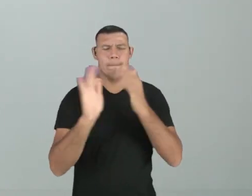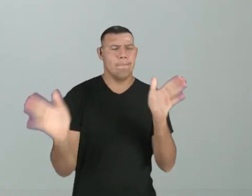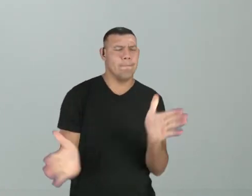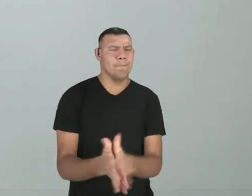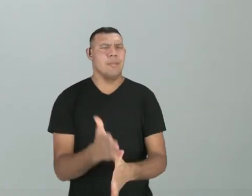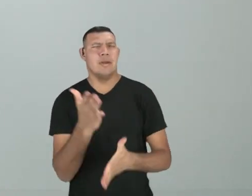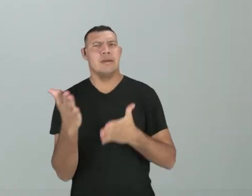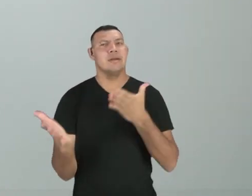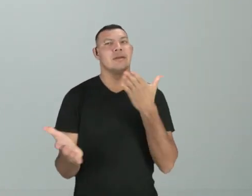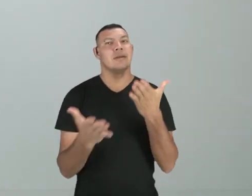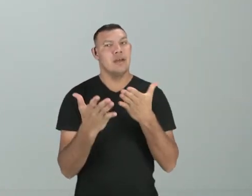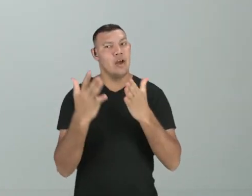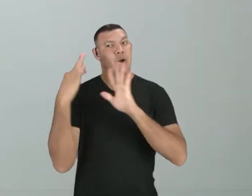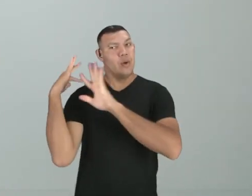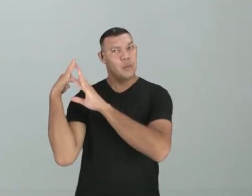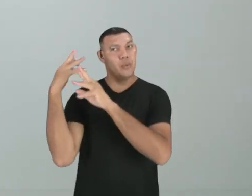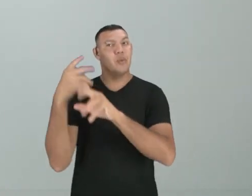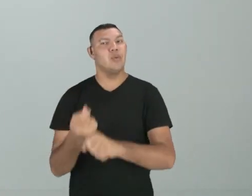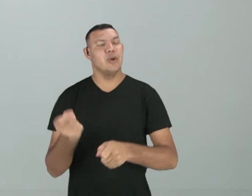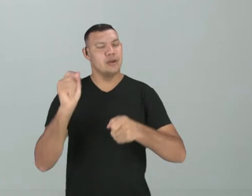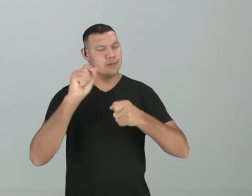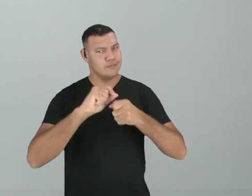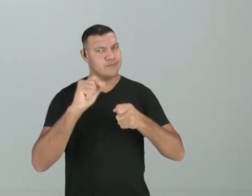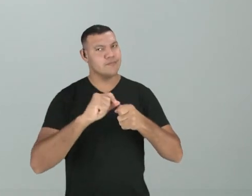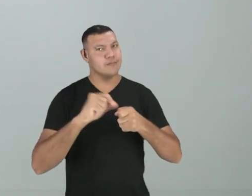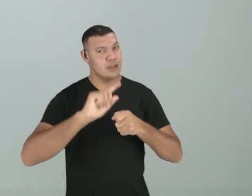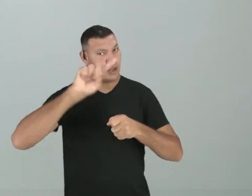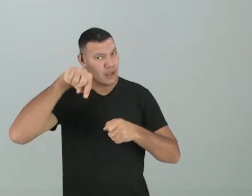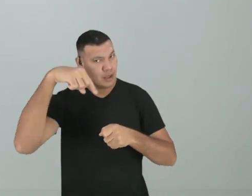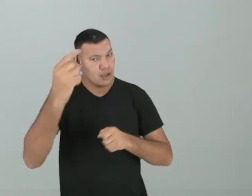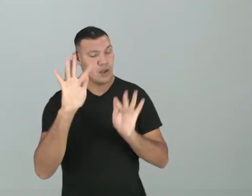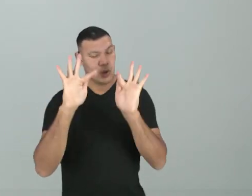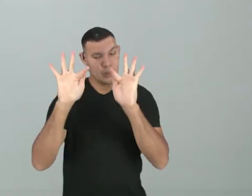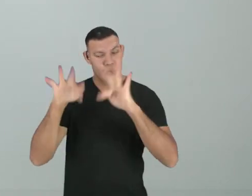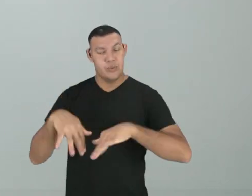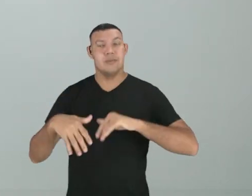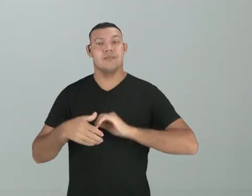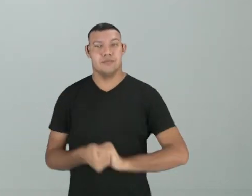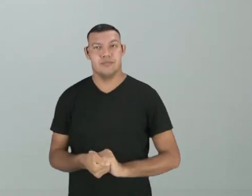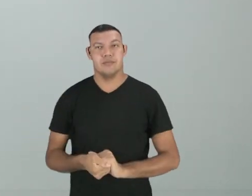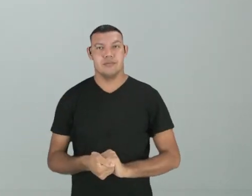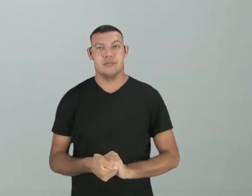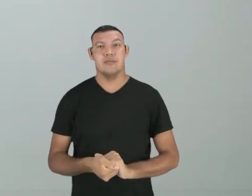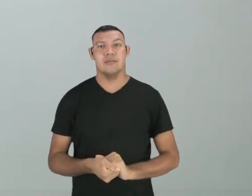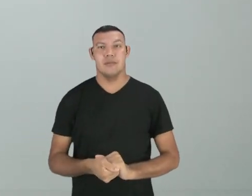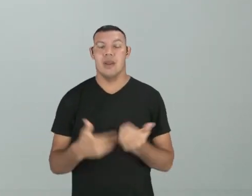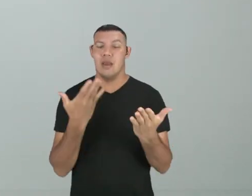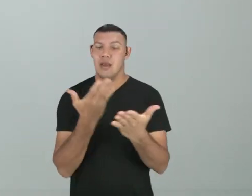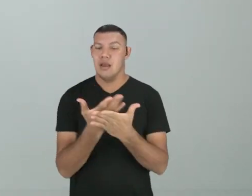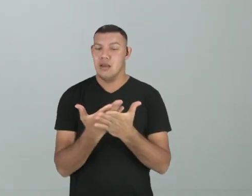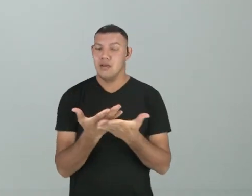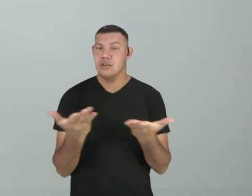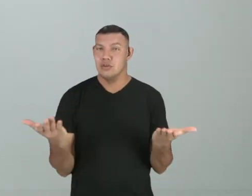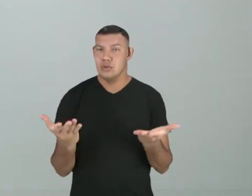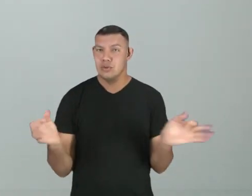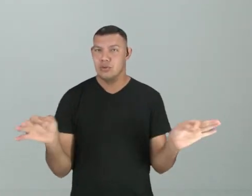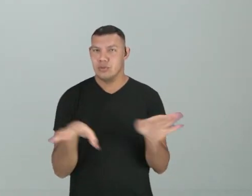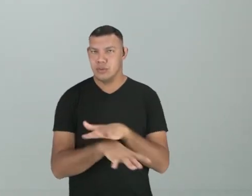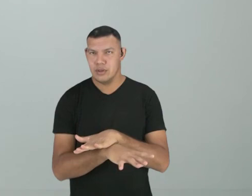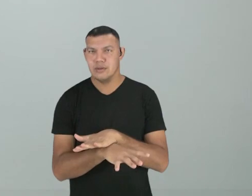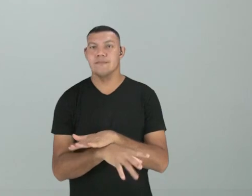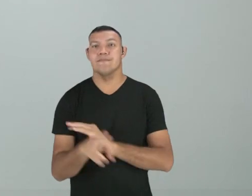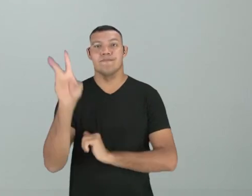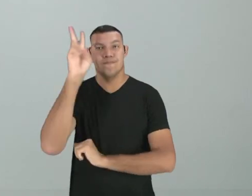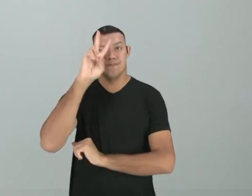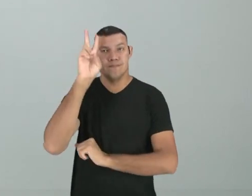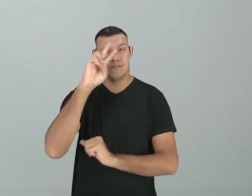esqueçam de fazer a revisão da crônica de vocês após finalizarem. Essa foi a nossa aula de hoje, não